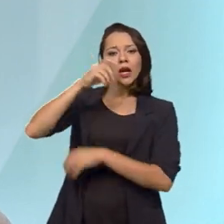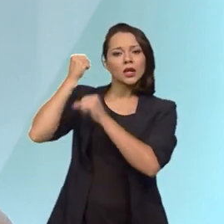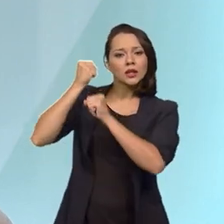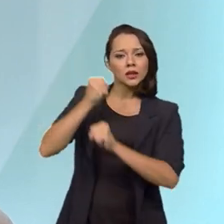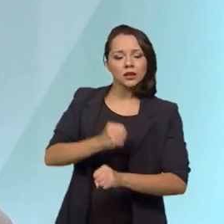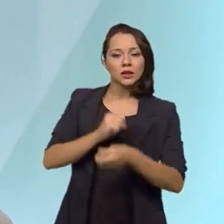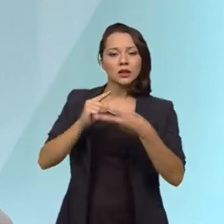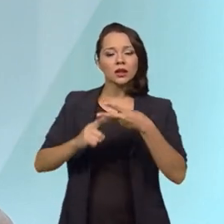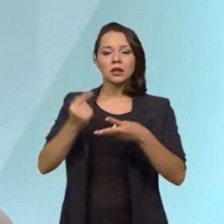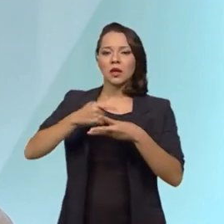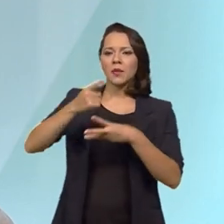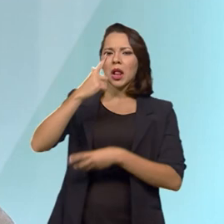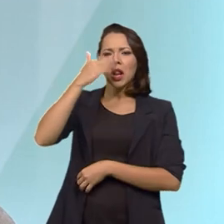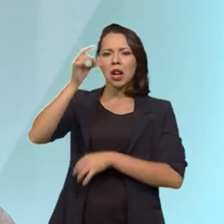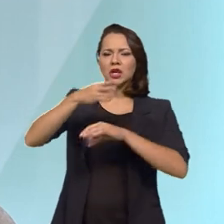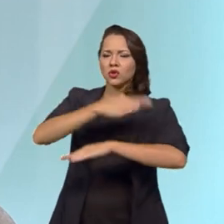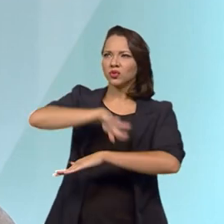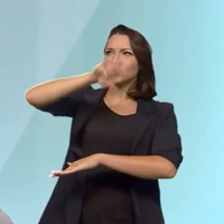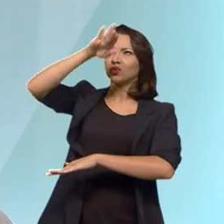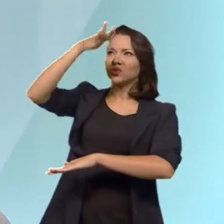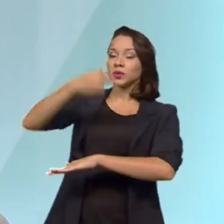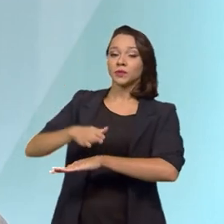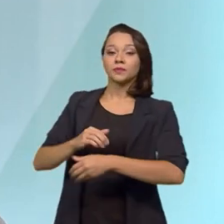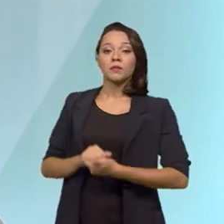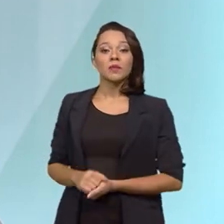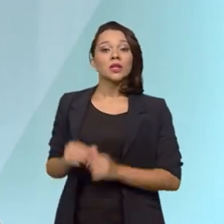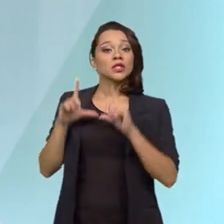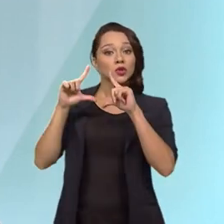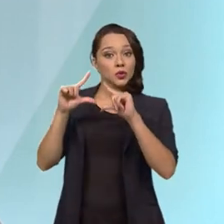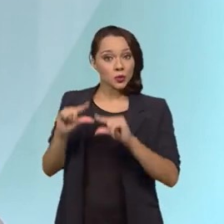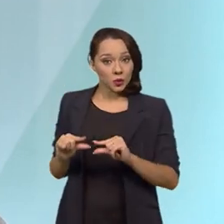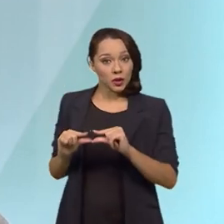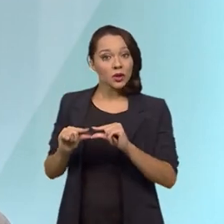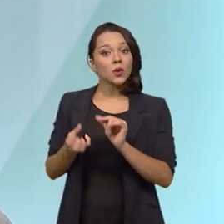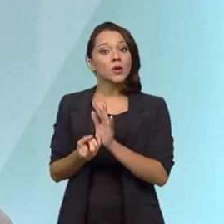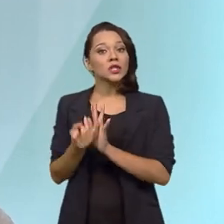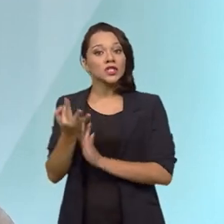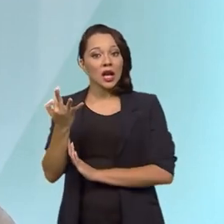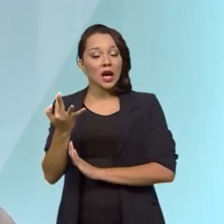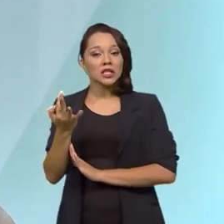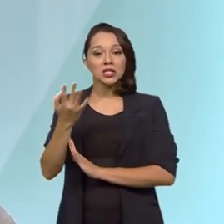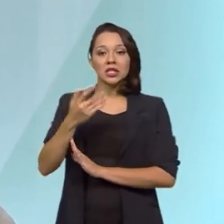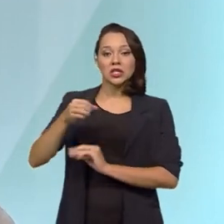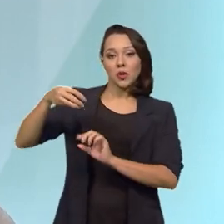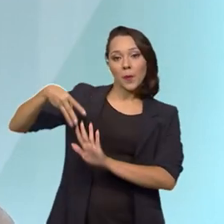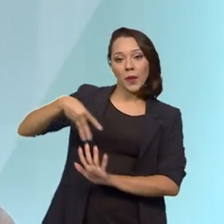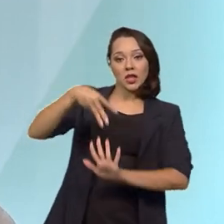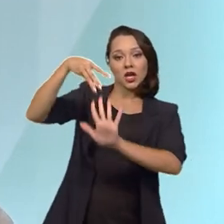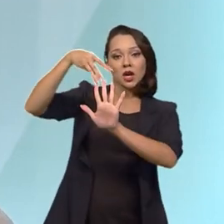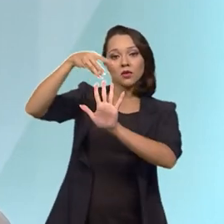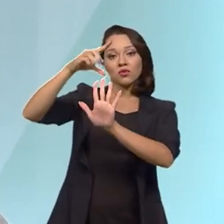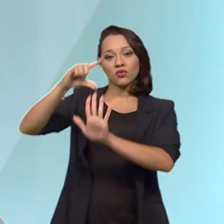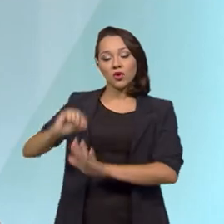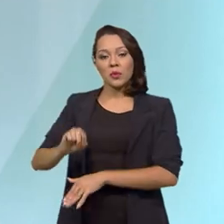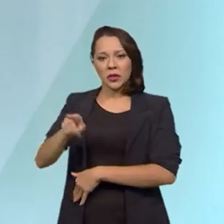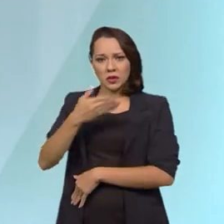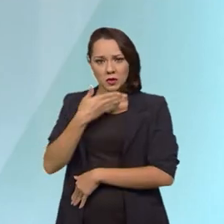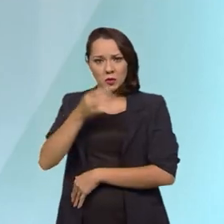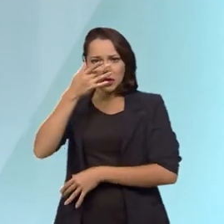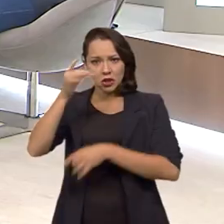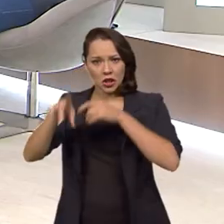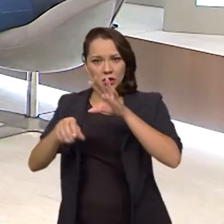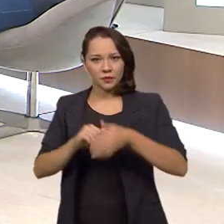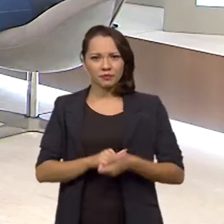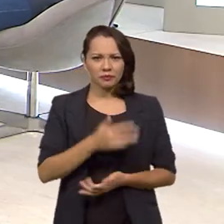e aterros sanitários, reduzindo a quantidade de gás metano gerado por esse tipo de lixo.